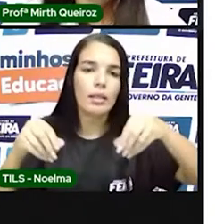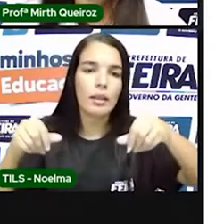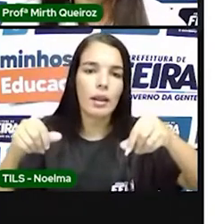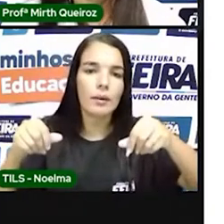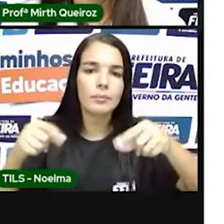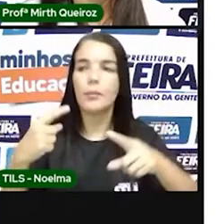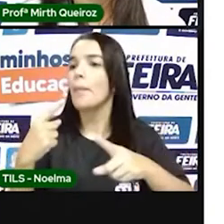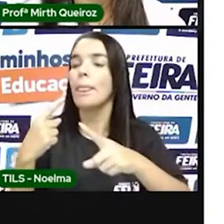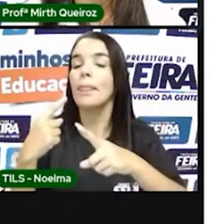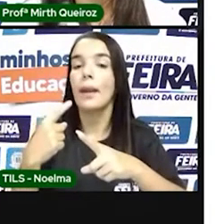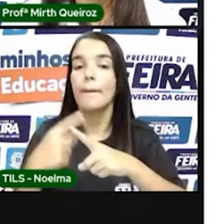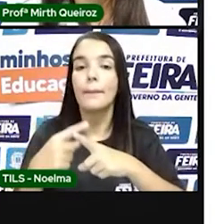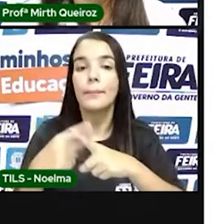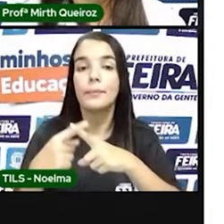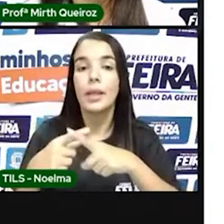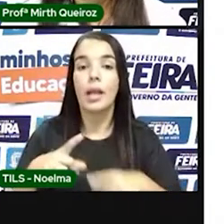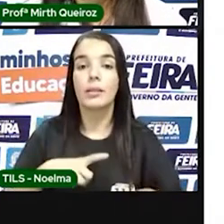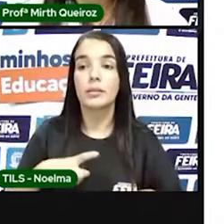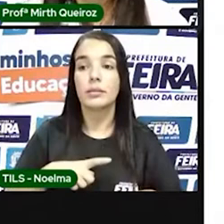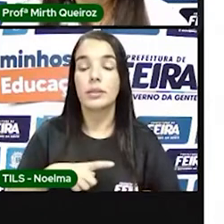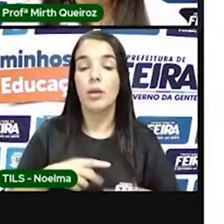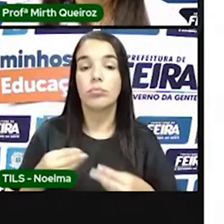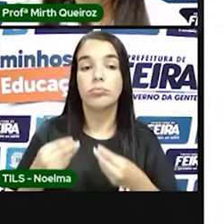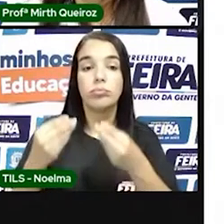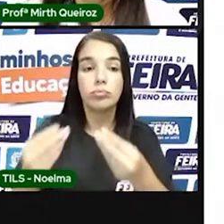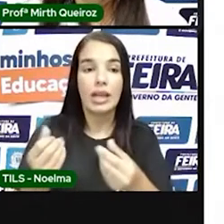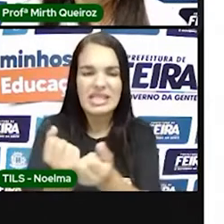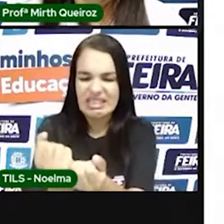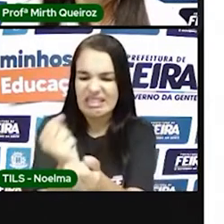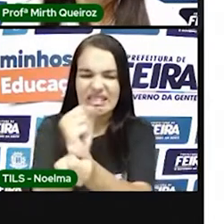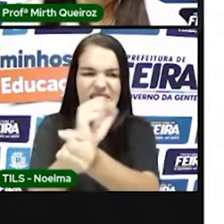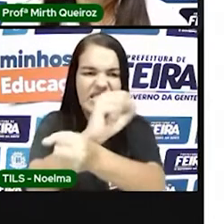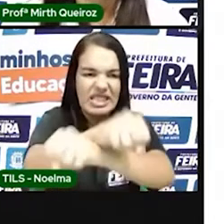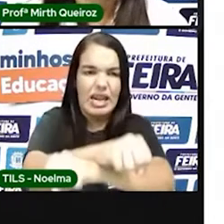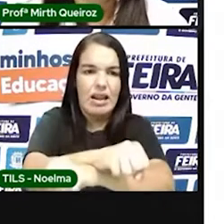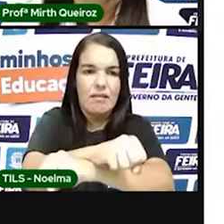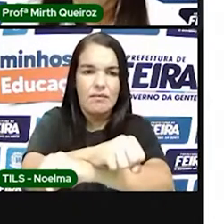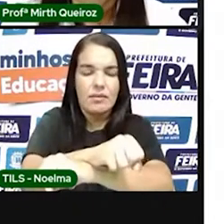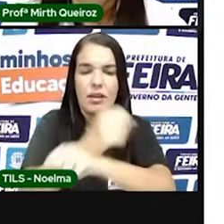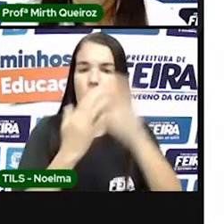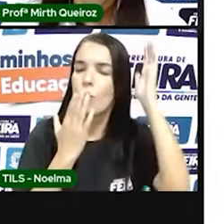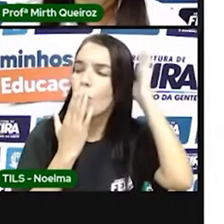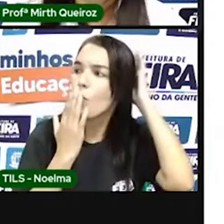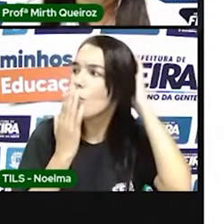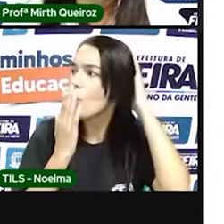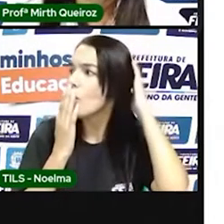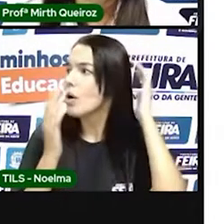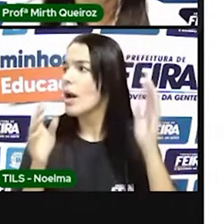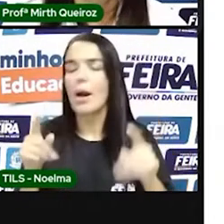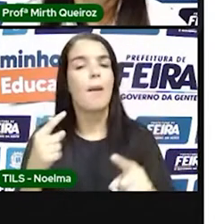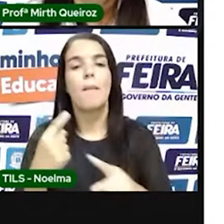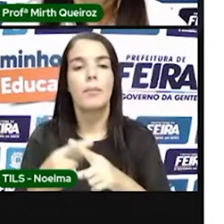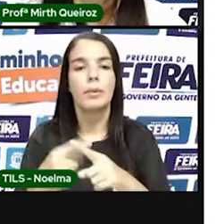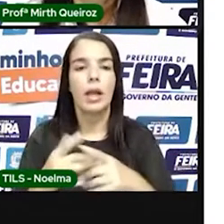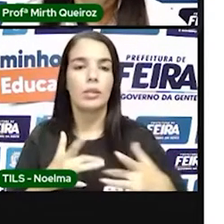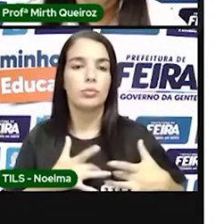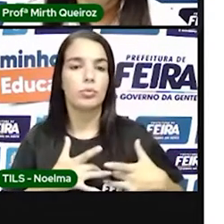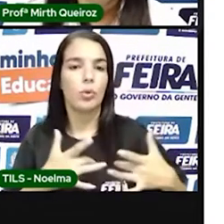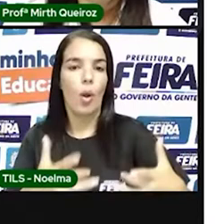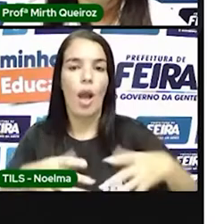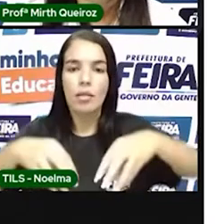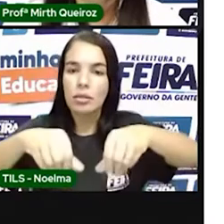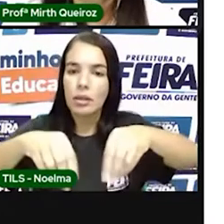privilégios para ele, por exemplo, escravizar indígenas, né? Cobrar tributos, doar lotes de